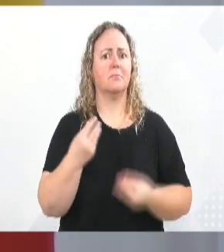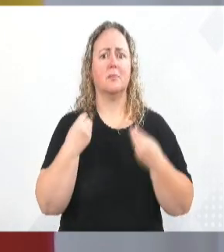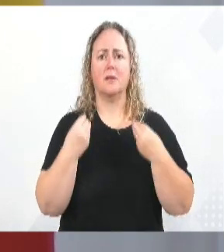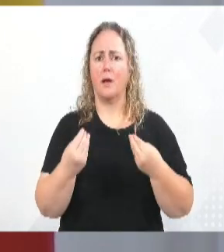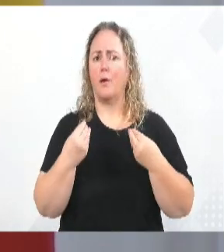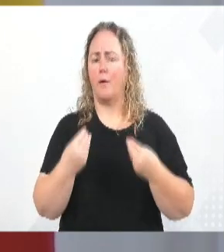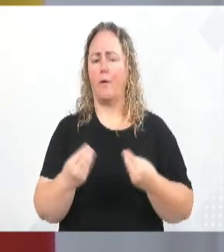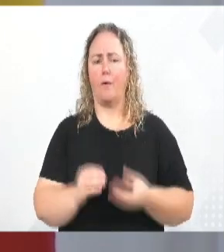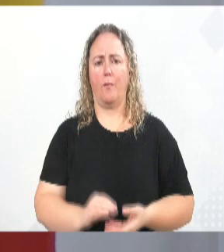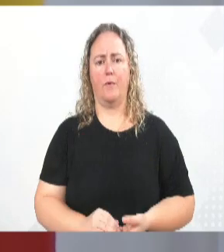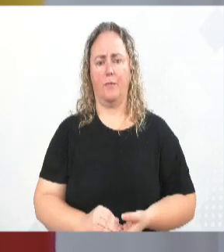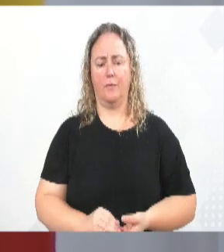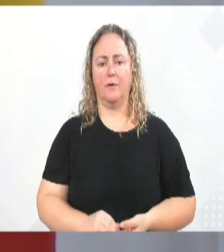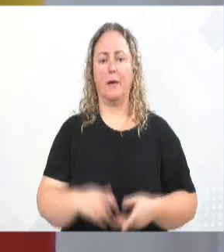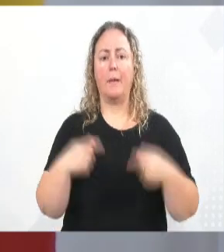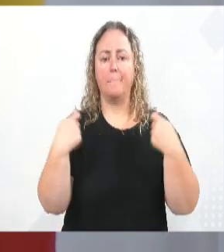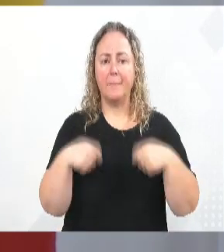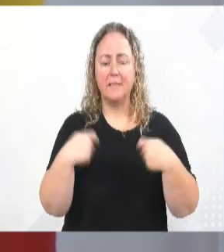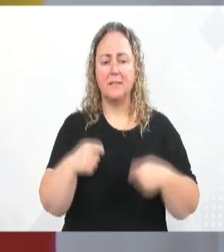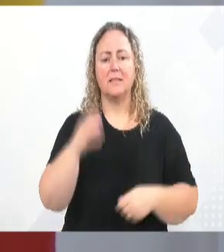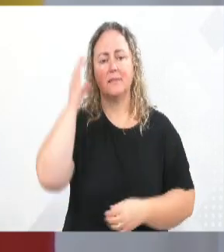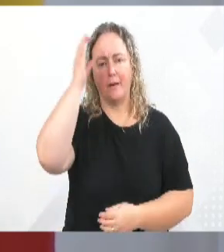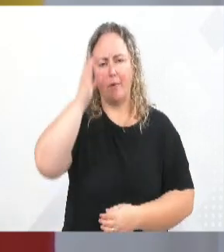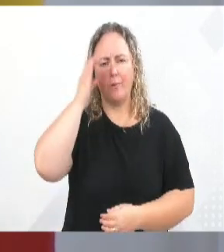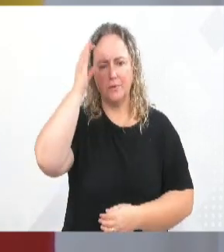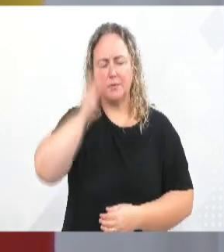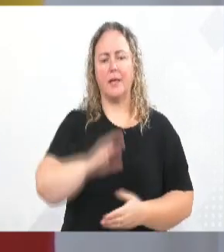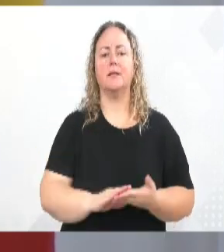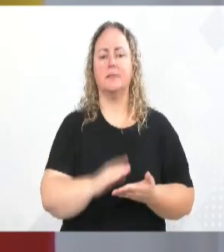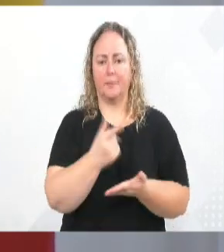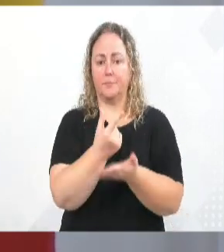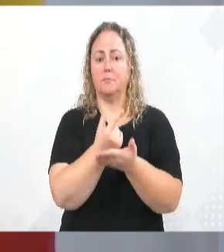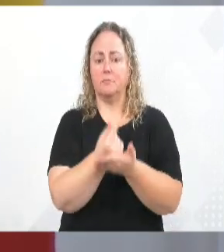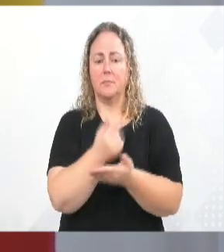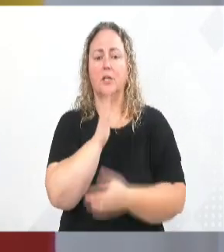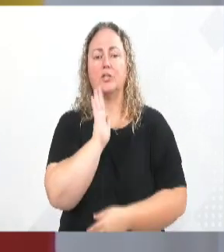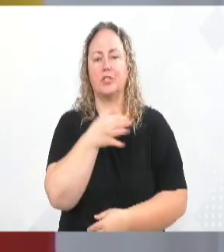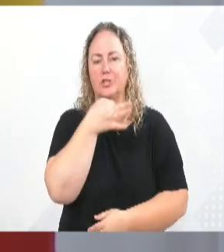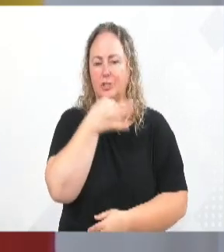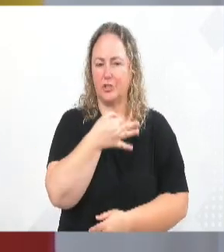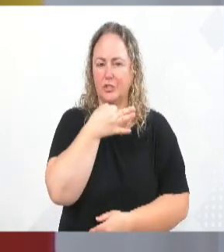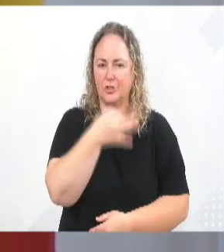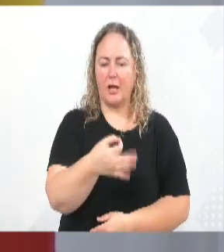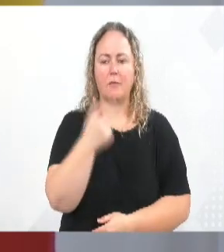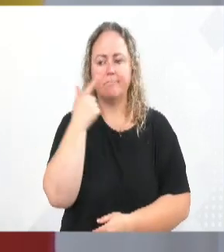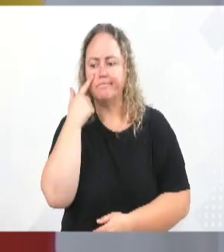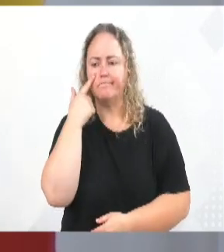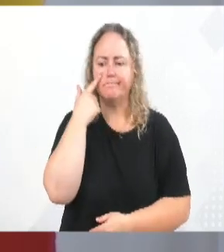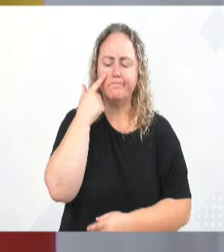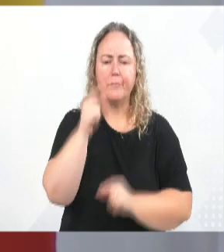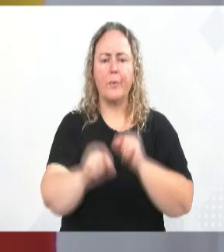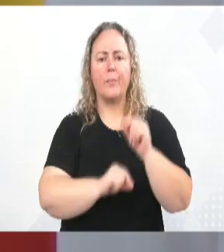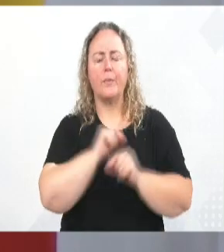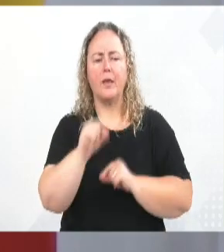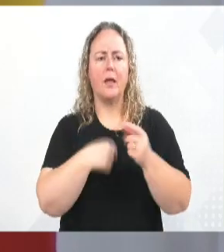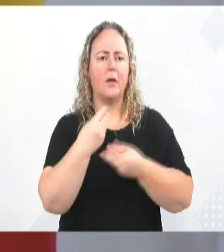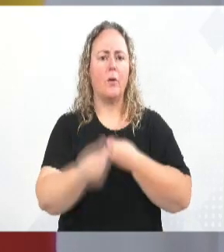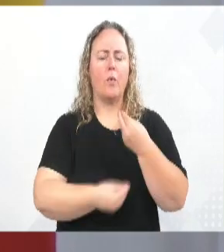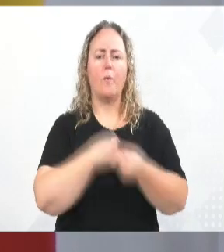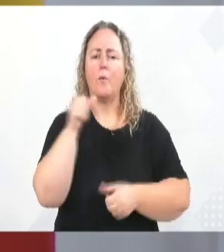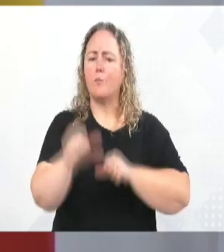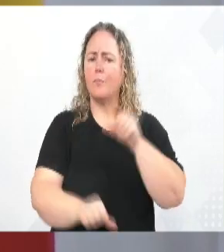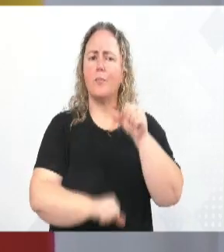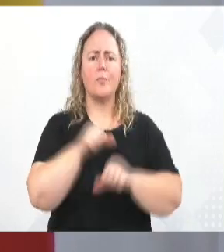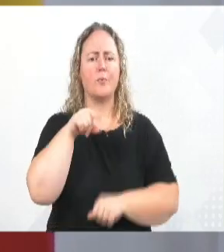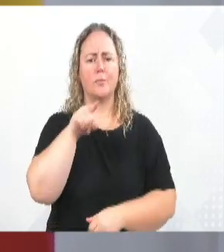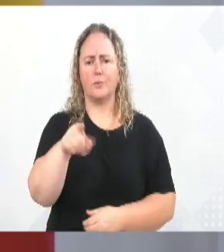e a gente precisa de alguma forma conscientizar, até a vereadora Cris deu a sugestão aqui de fazer uma buscativa nos números, mas a gente precisa mudar essa realidade,